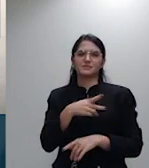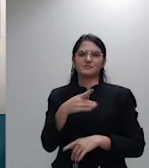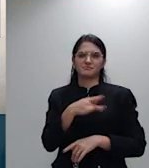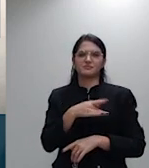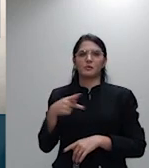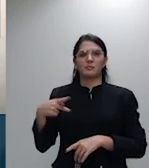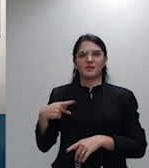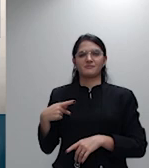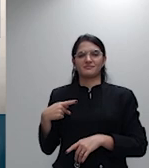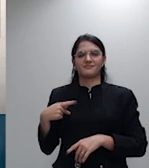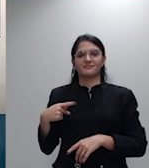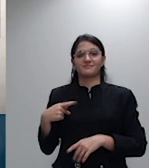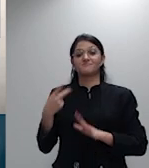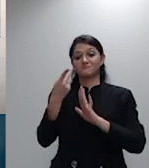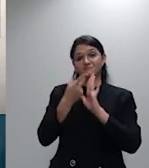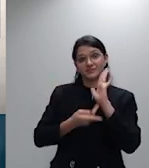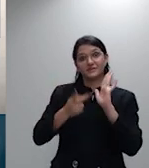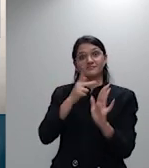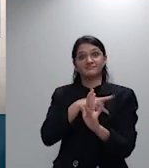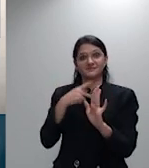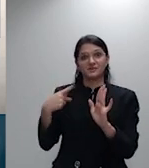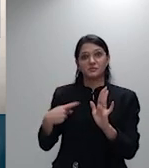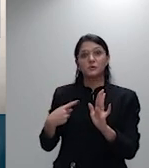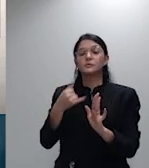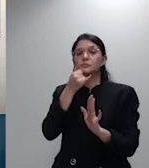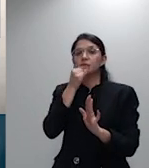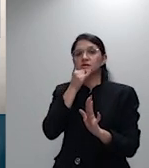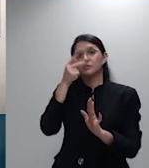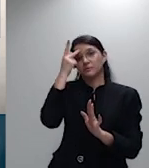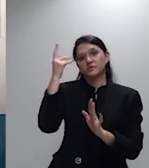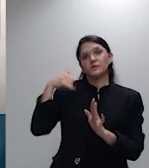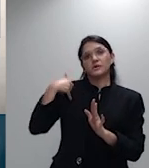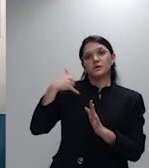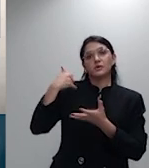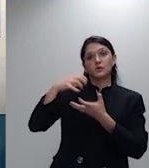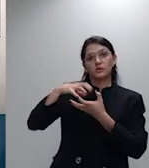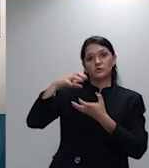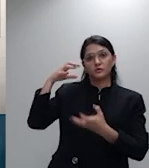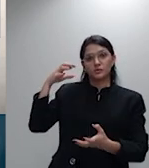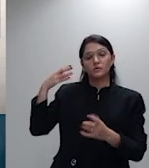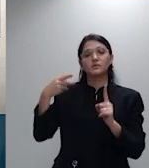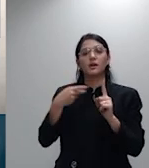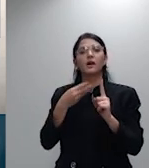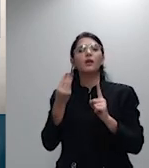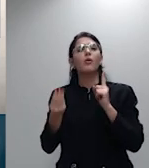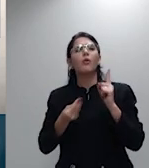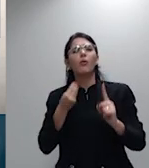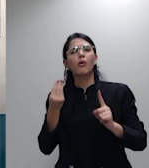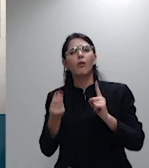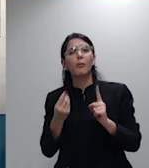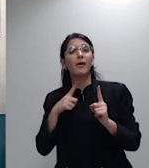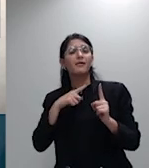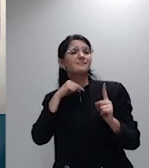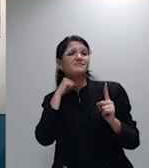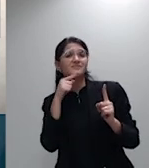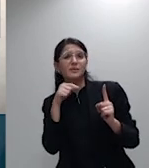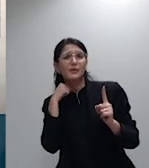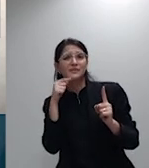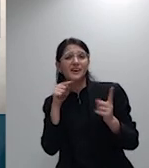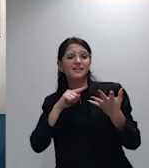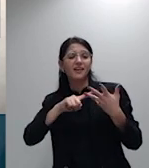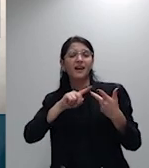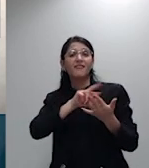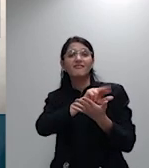idoso que o demandante portanto é hiper vulnerável que tenha ele a possibilidade de ver à sua